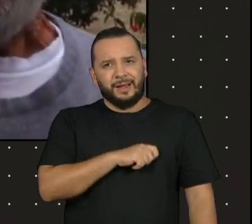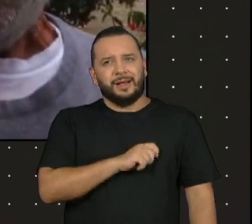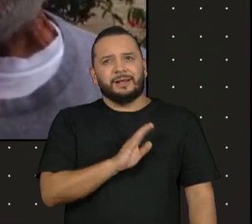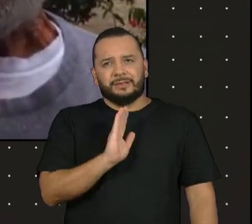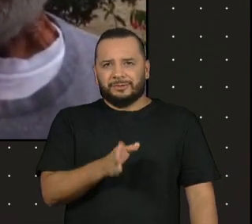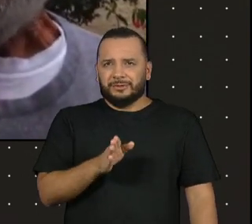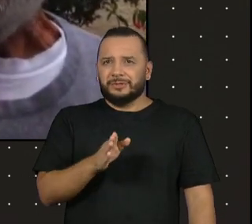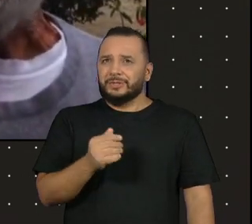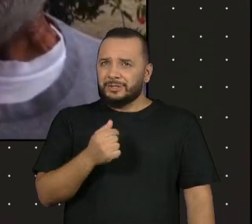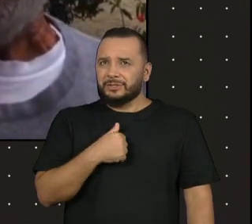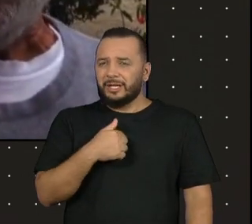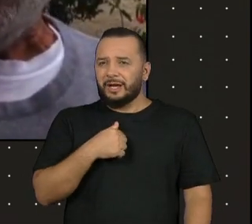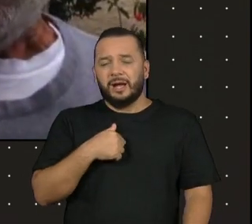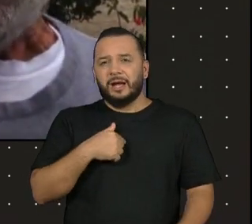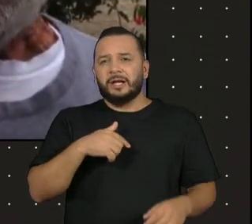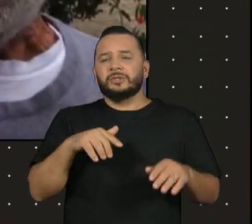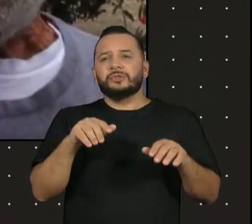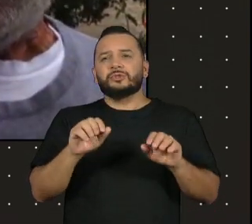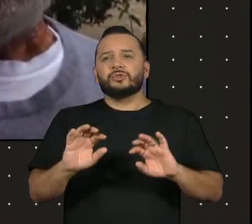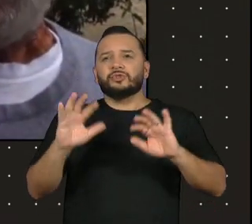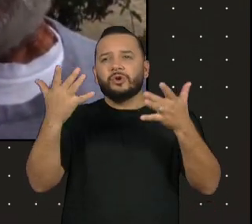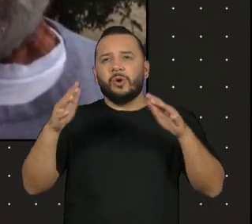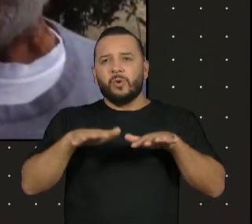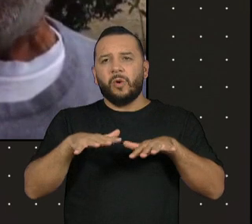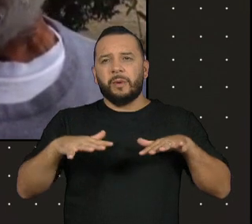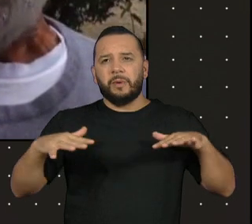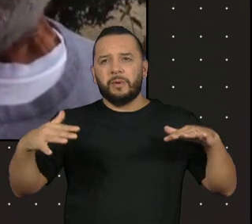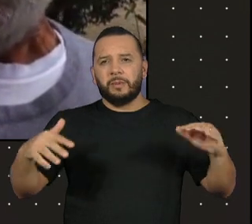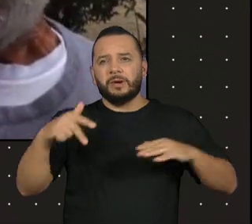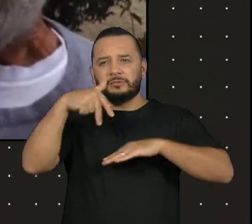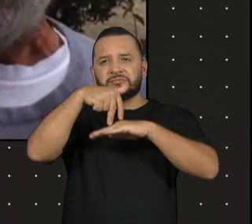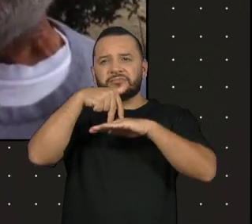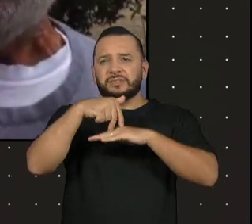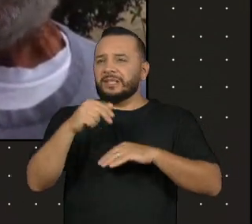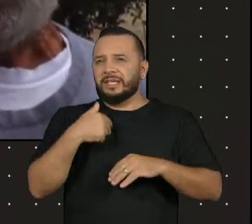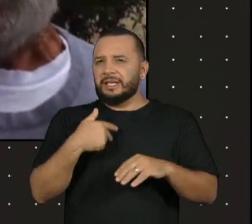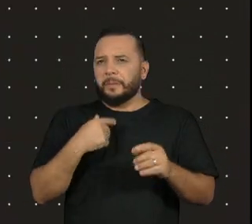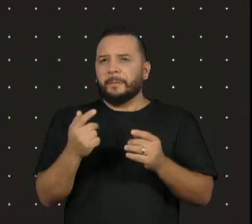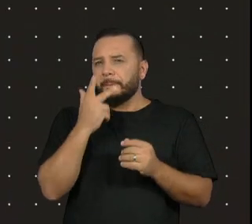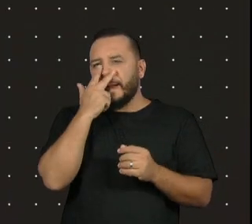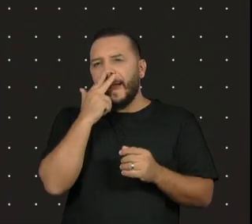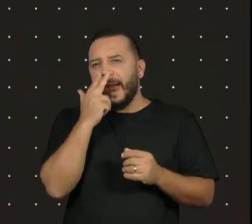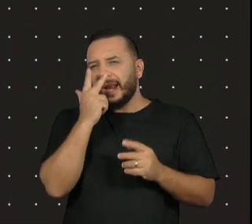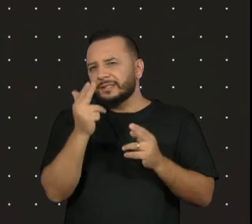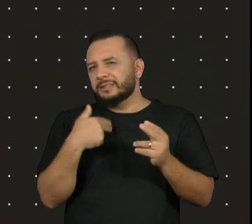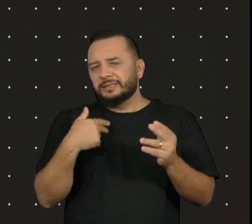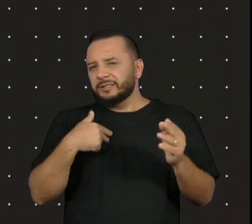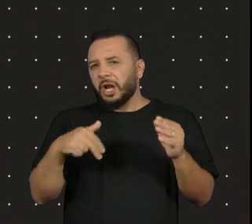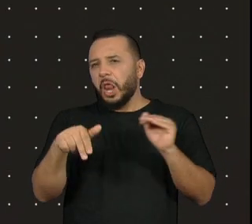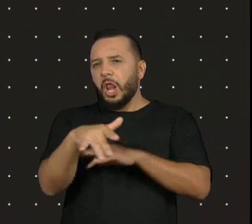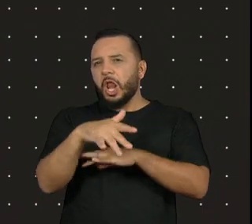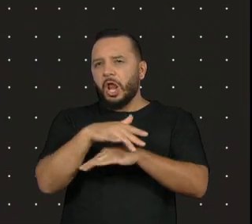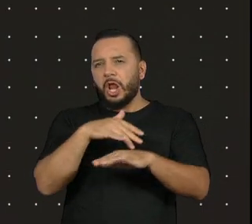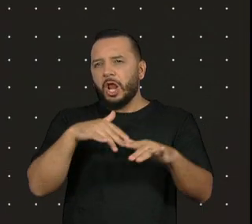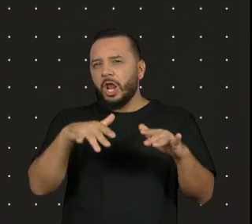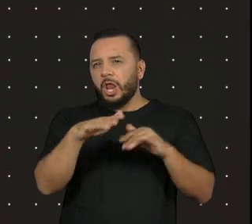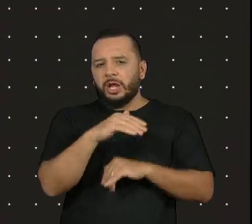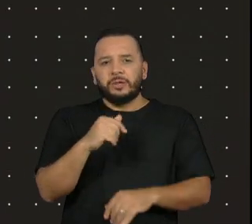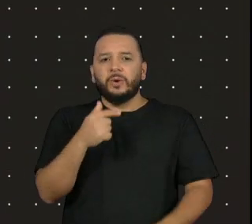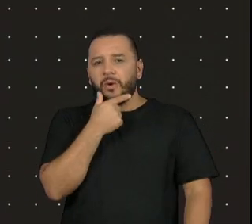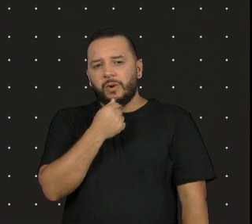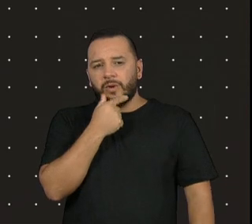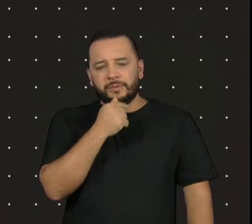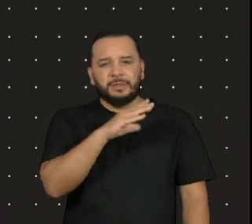no meio do comício, ele provoca alguma coisa, um certo tumulto e tal, e o Celso vem